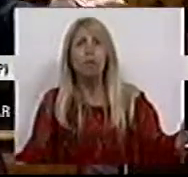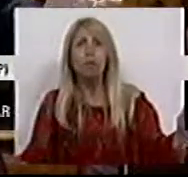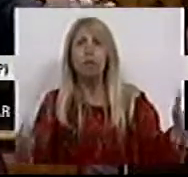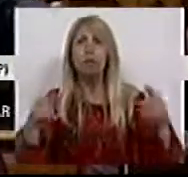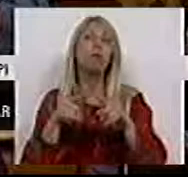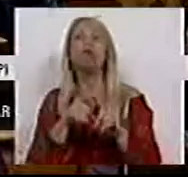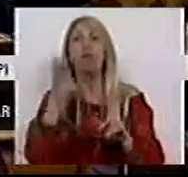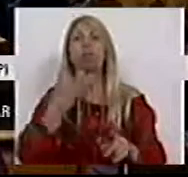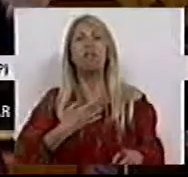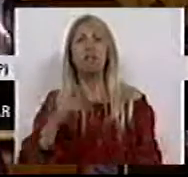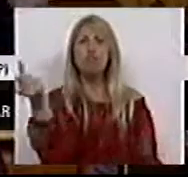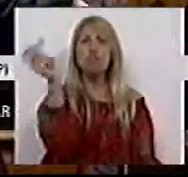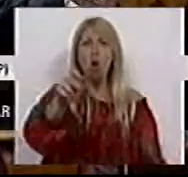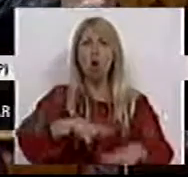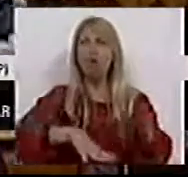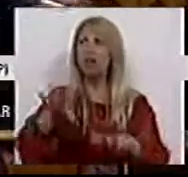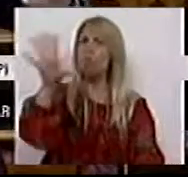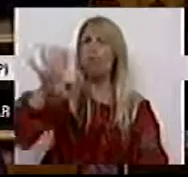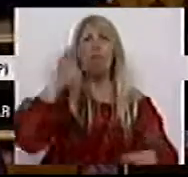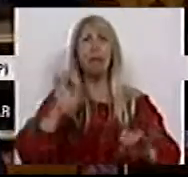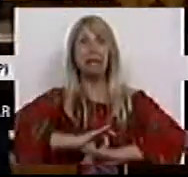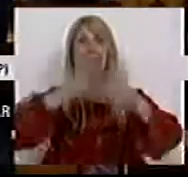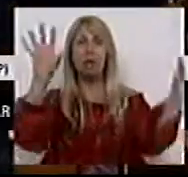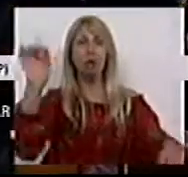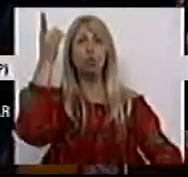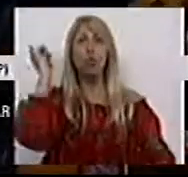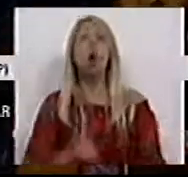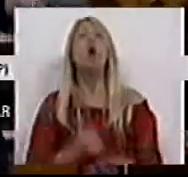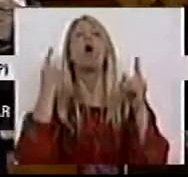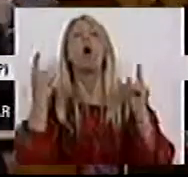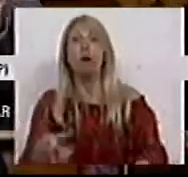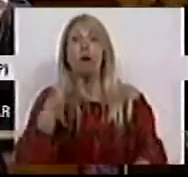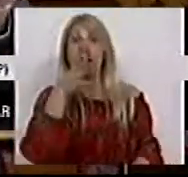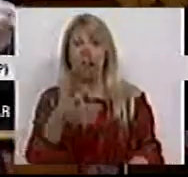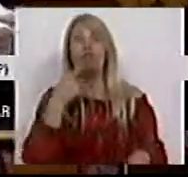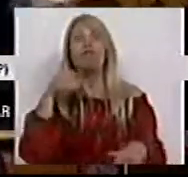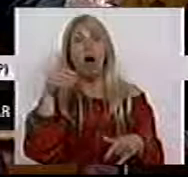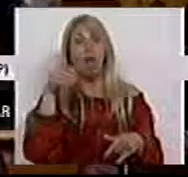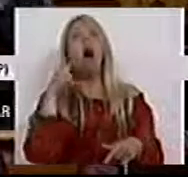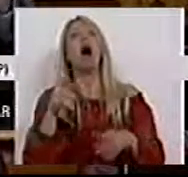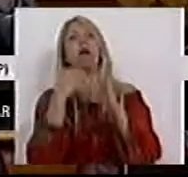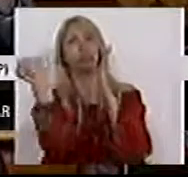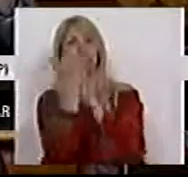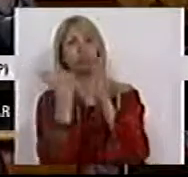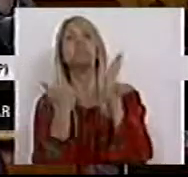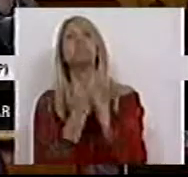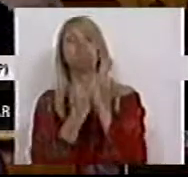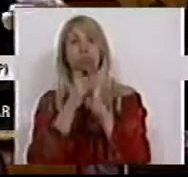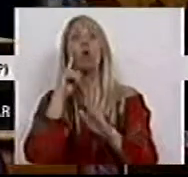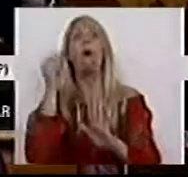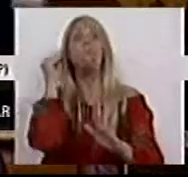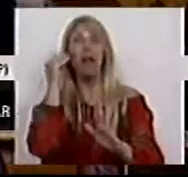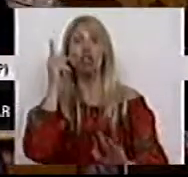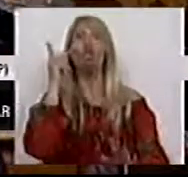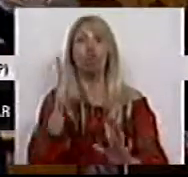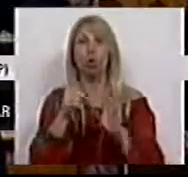é claro. Porque o que se disse pelos jornais é que se ia criar o crime contra a praxe violenta, o Sr. Deputado Telmo Correia, em